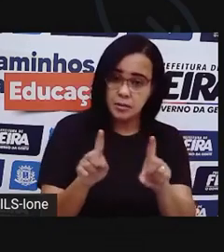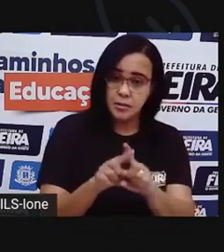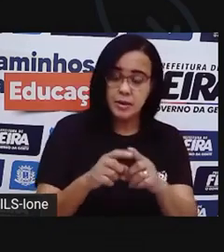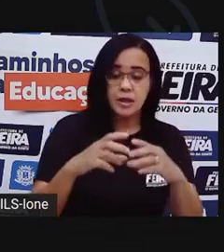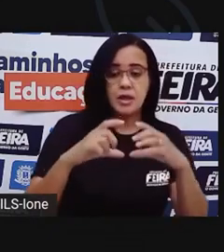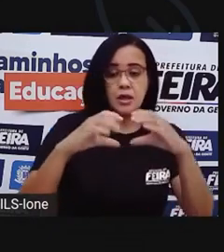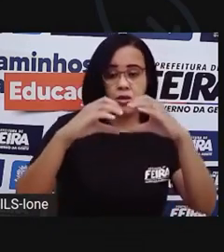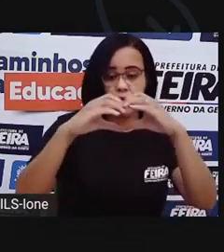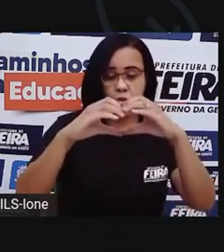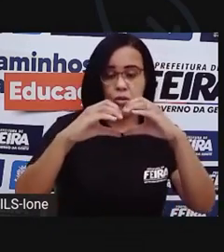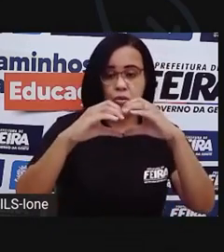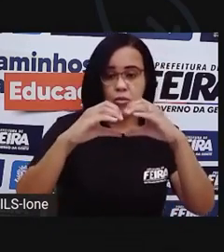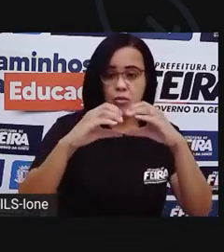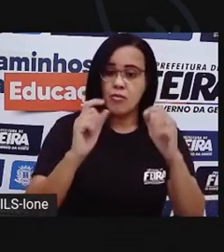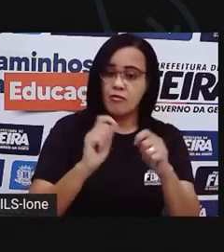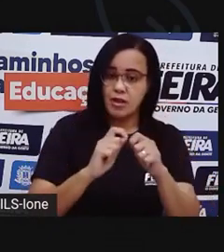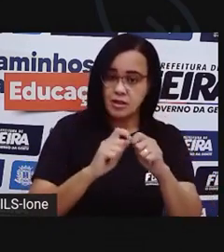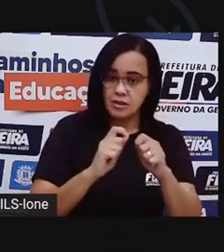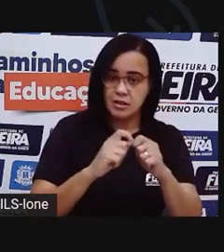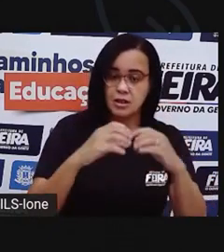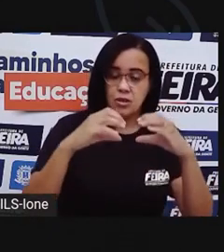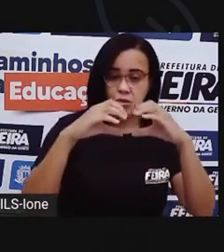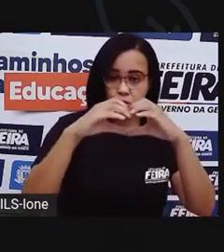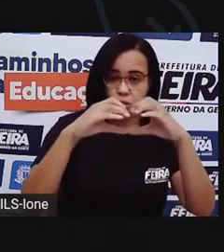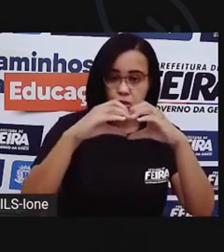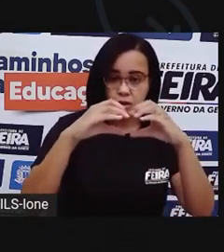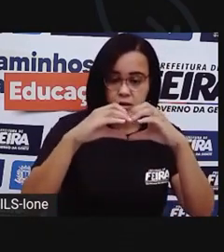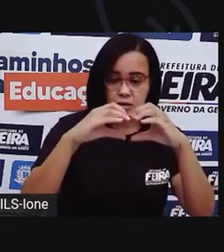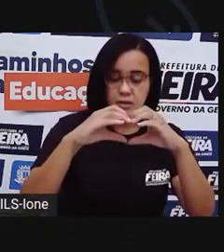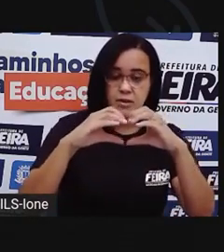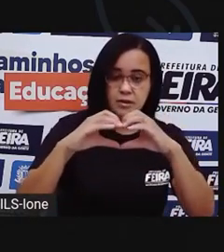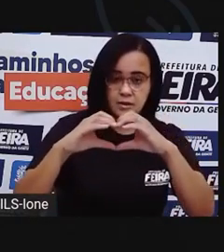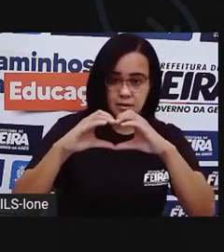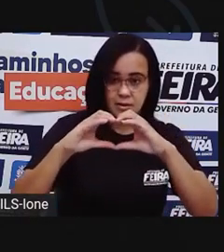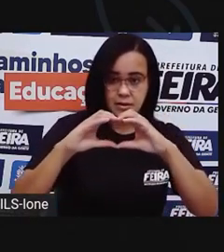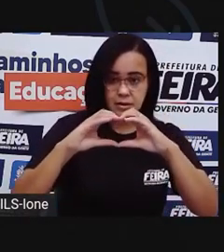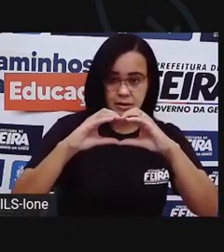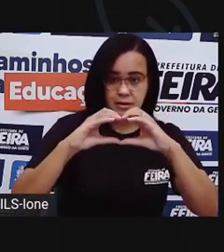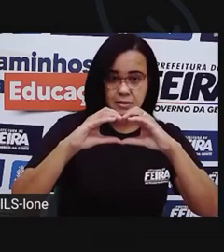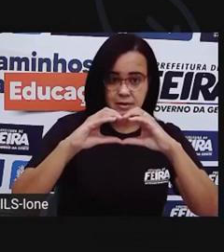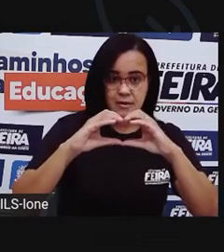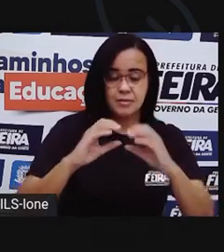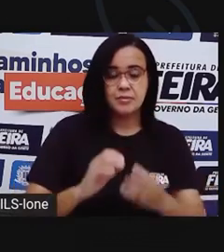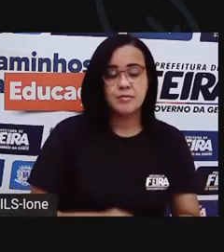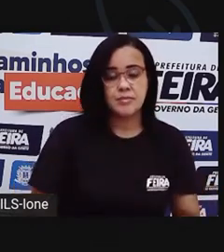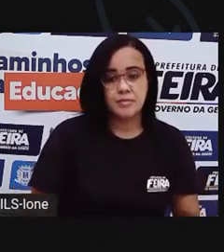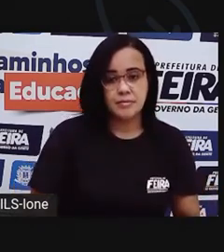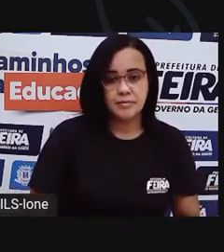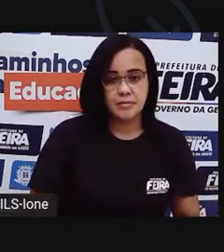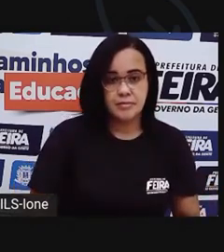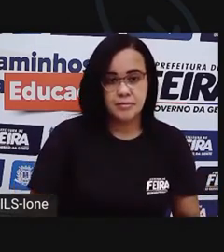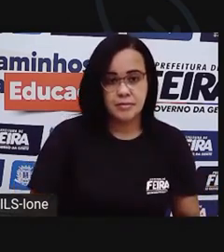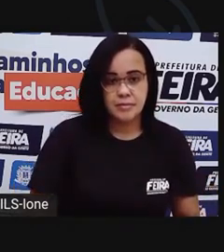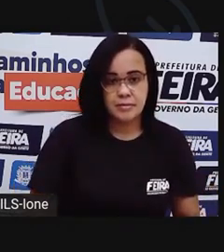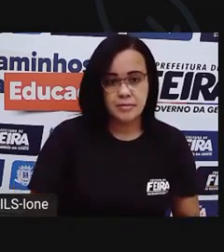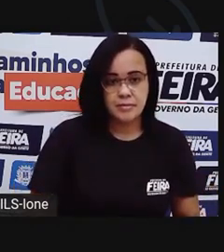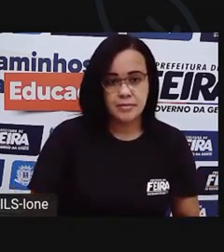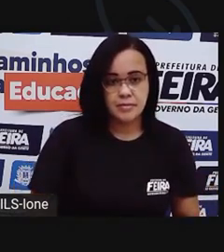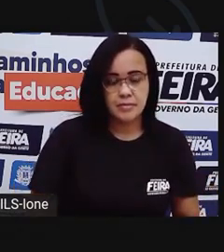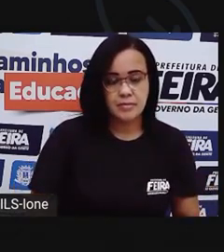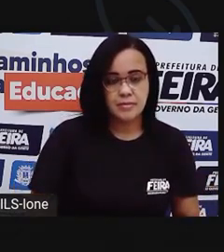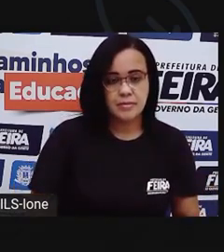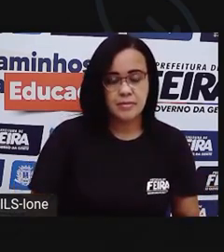né? Ou fazer um... Um quadro para o seu quarto. Aí você usa a criatividade.